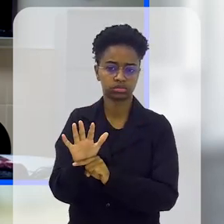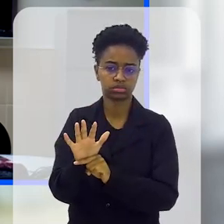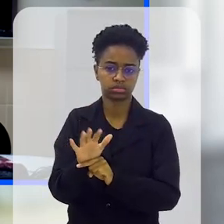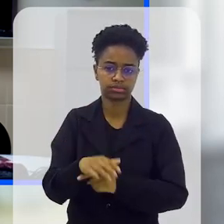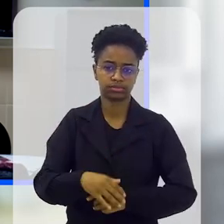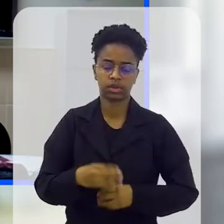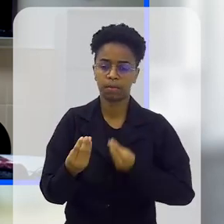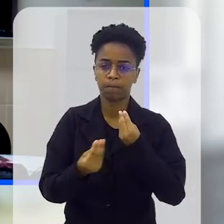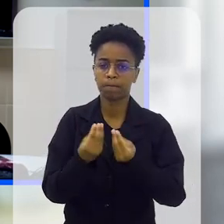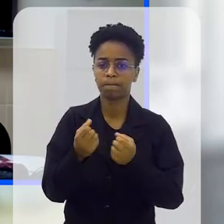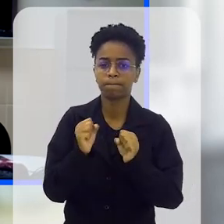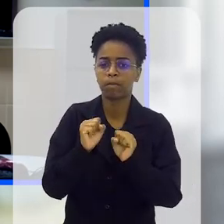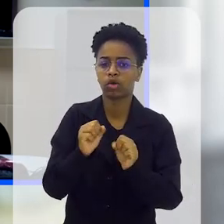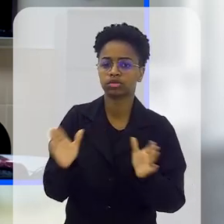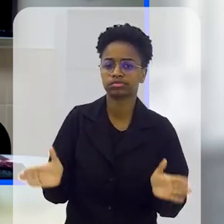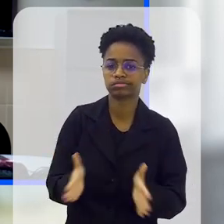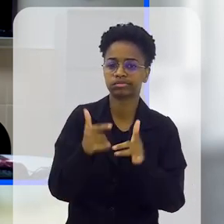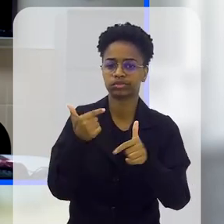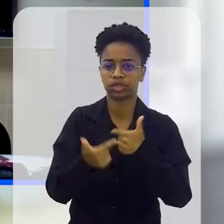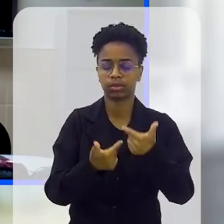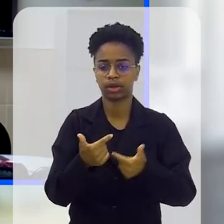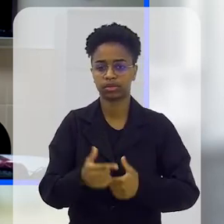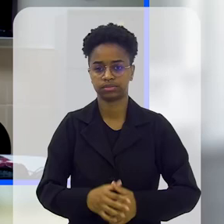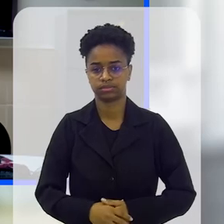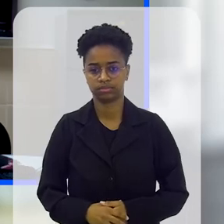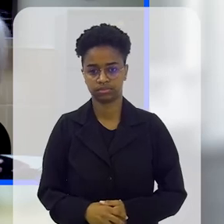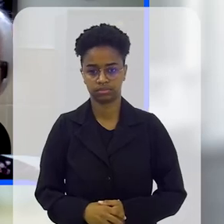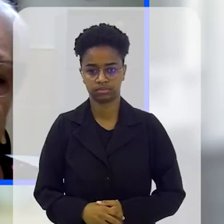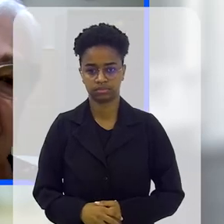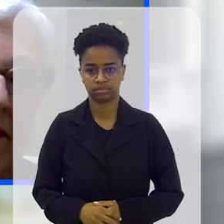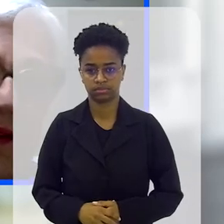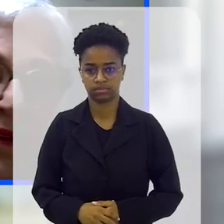incentivar esse trabalho?